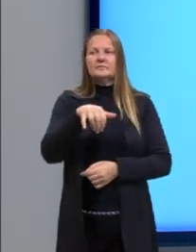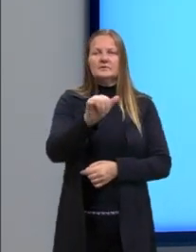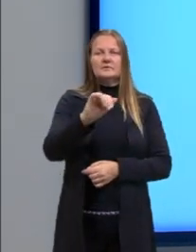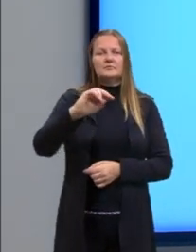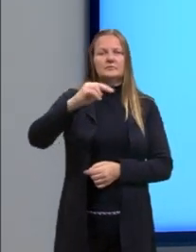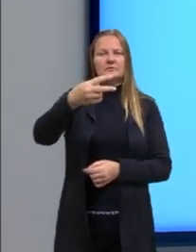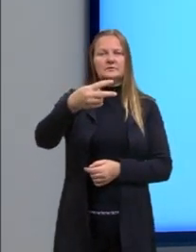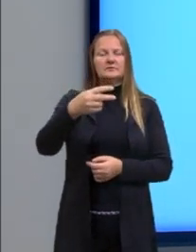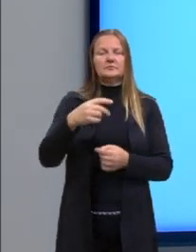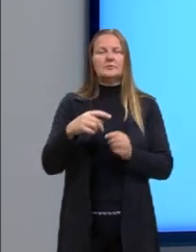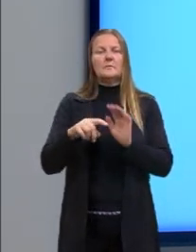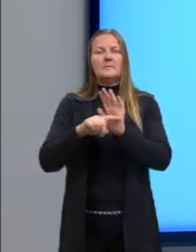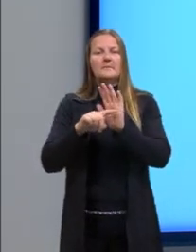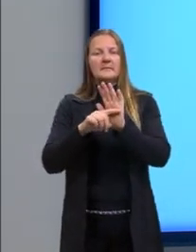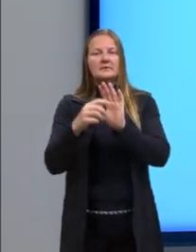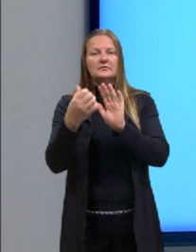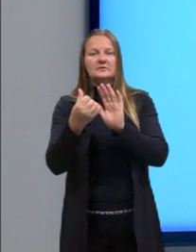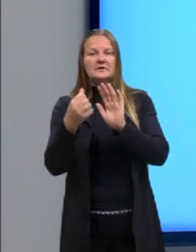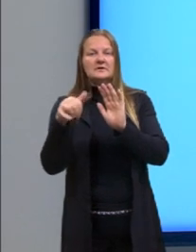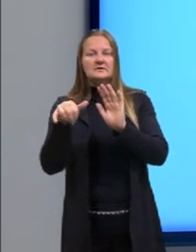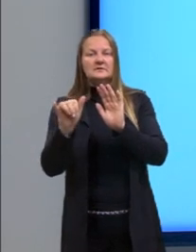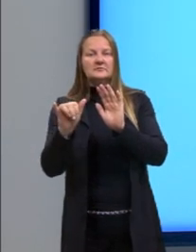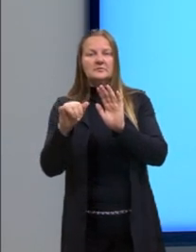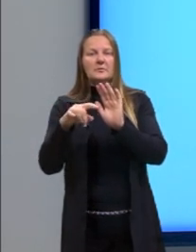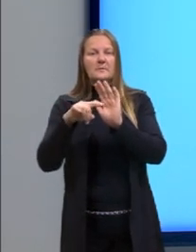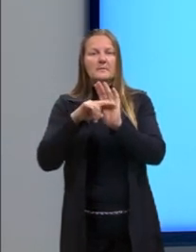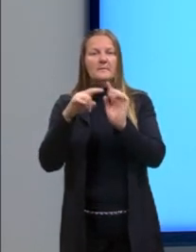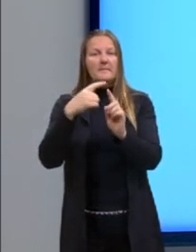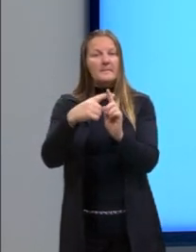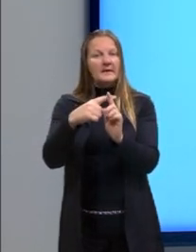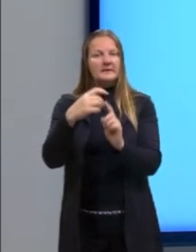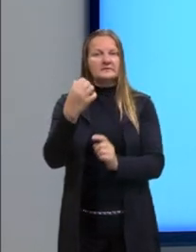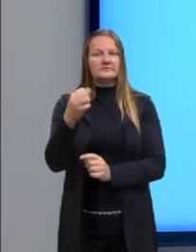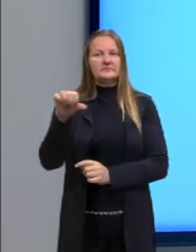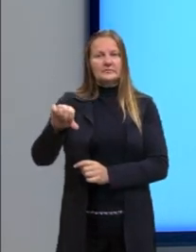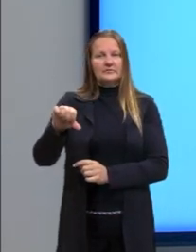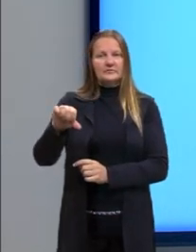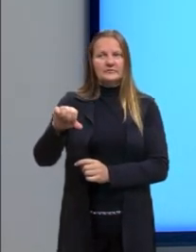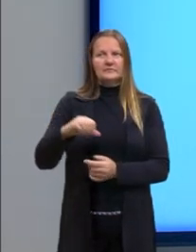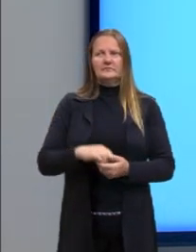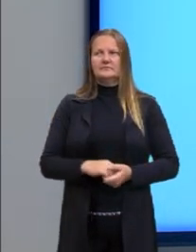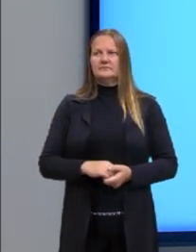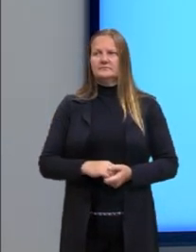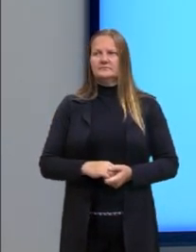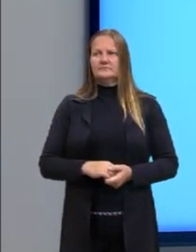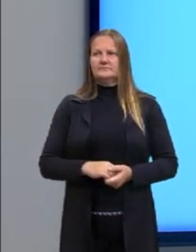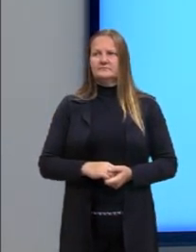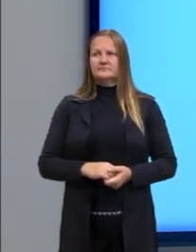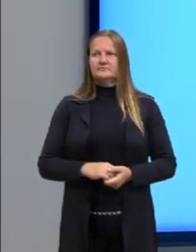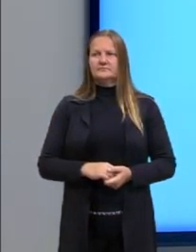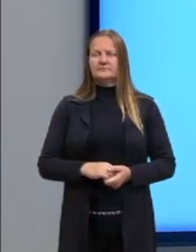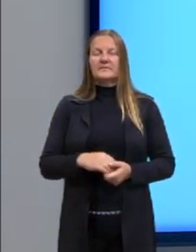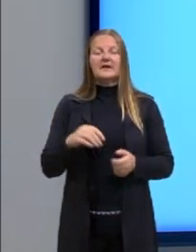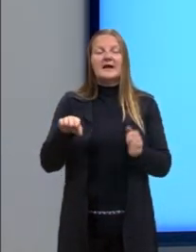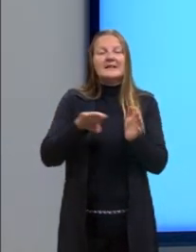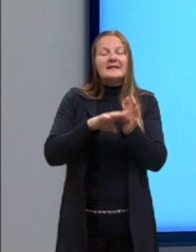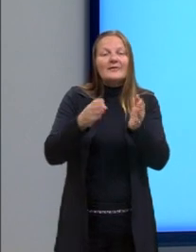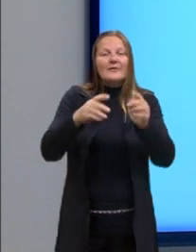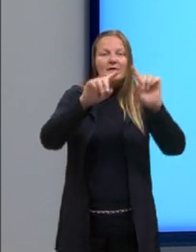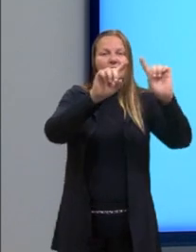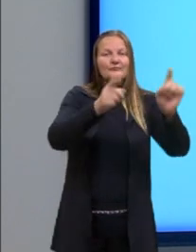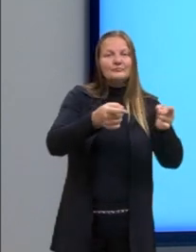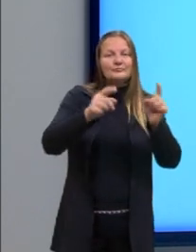ao quadrado menos 6y mais 9. Até aqui eu deixei os parênteses. Por quê?